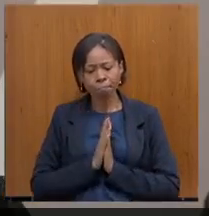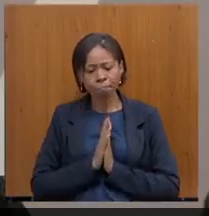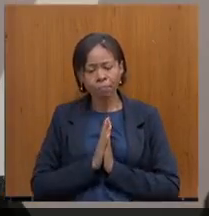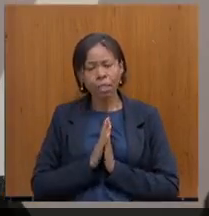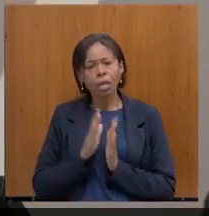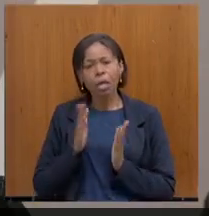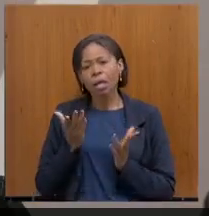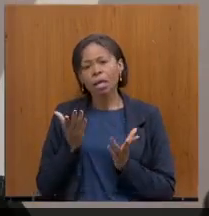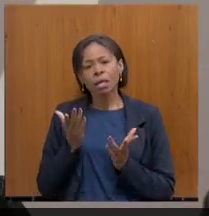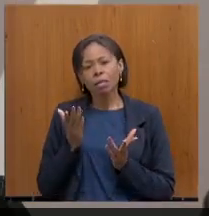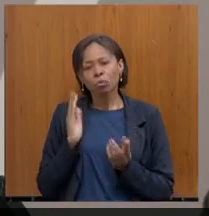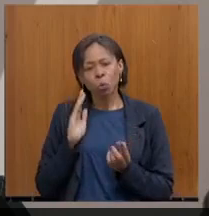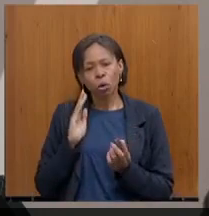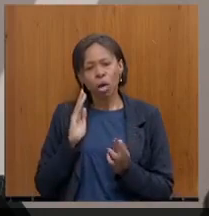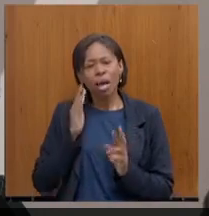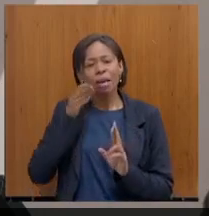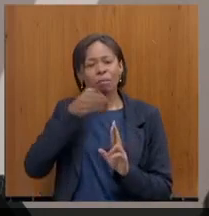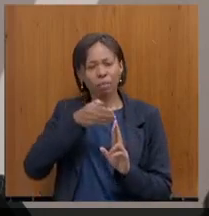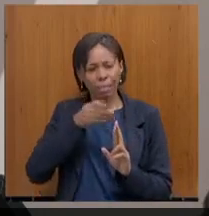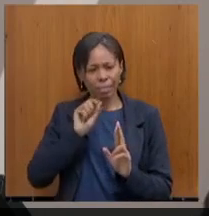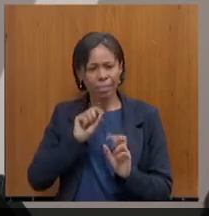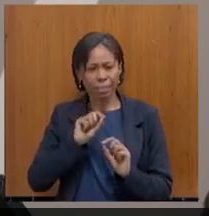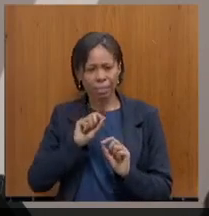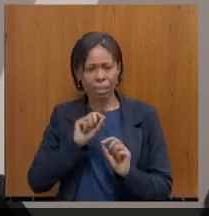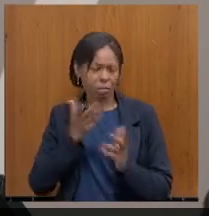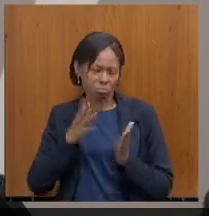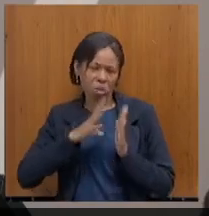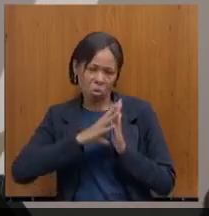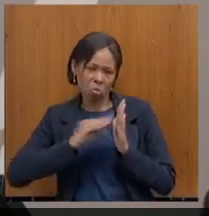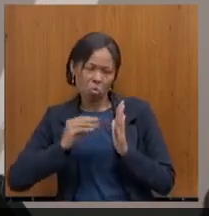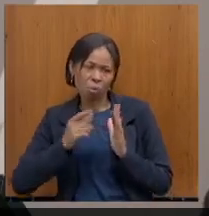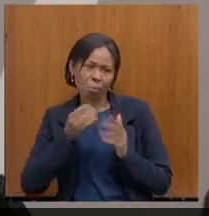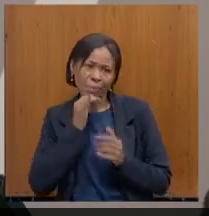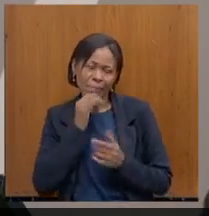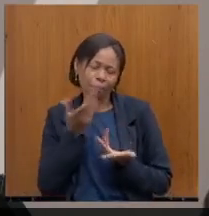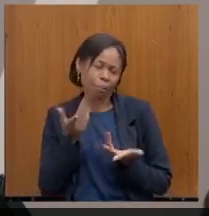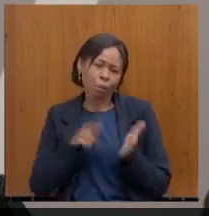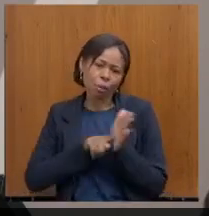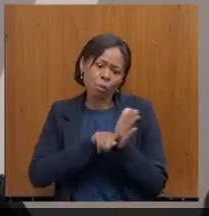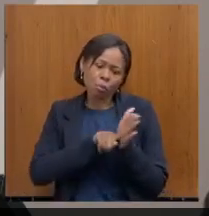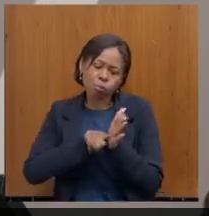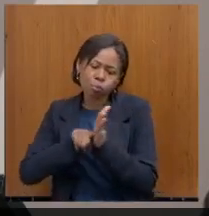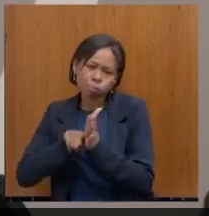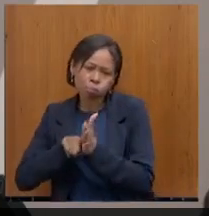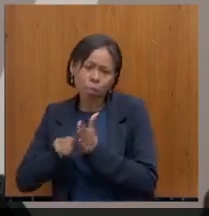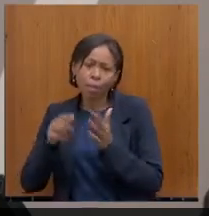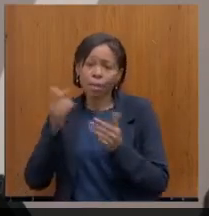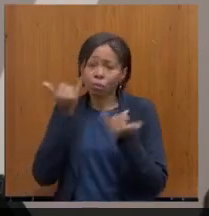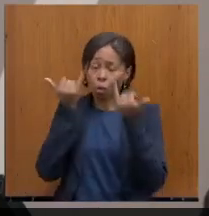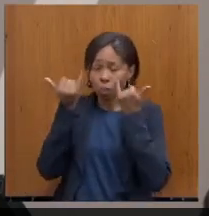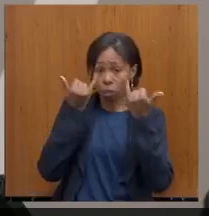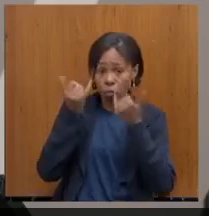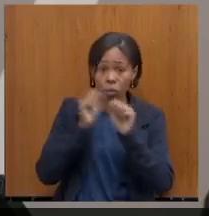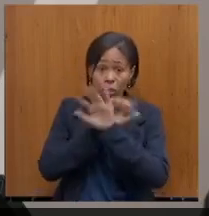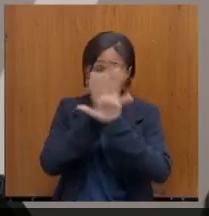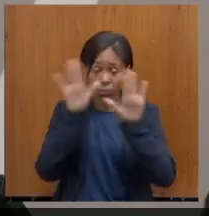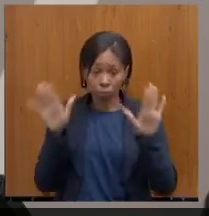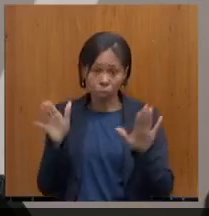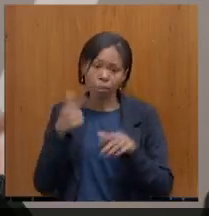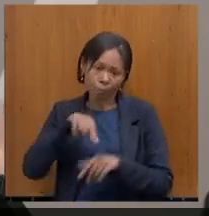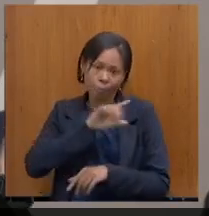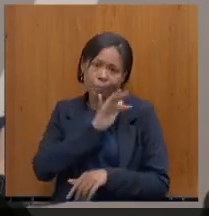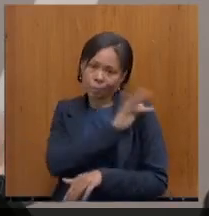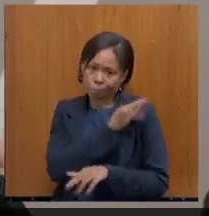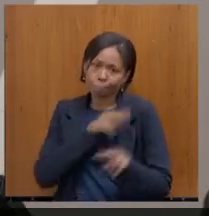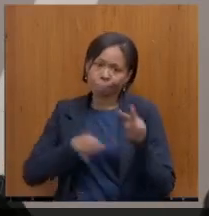com o objetivo de buscar informações, transparência e fiscalizar, agindo e cumprindo a nossa função de fiscalizar o